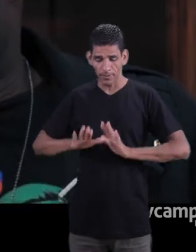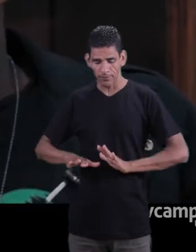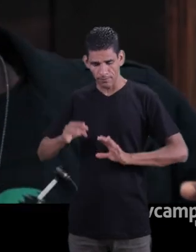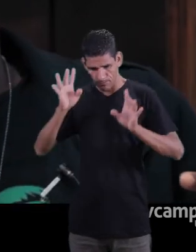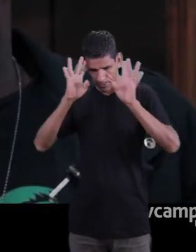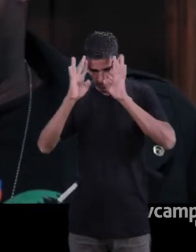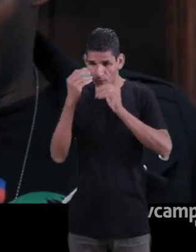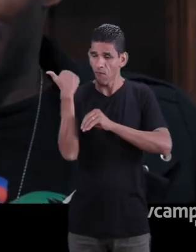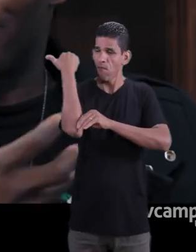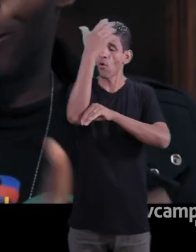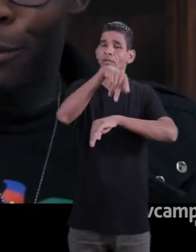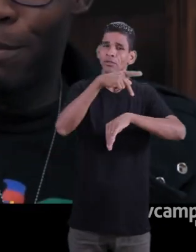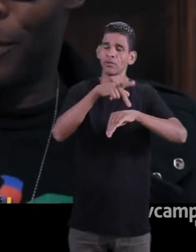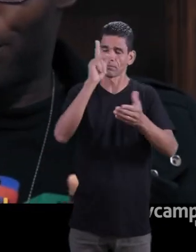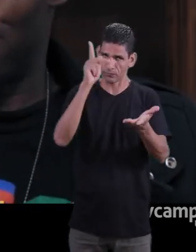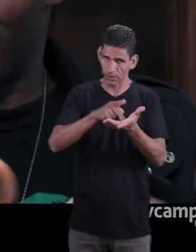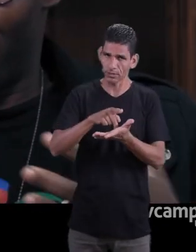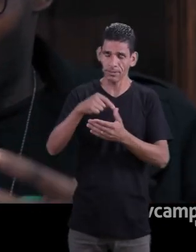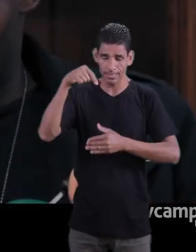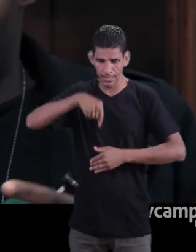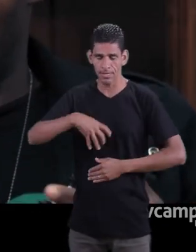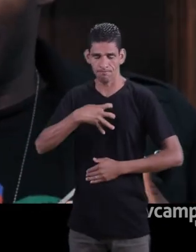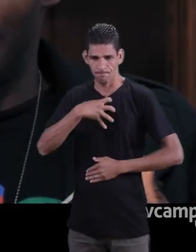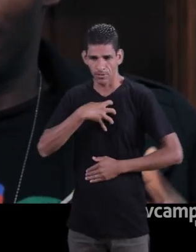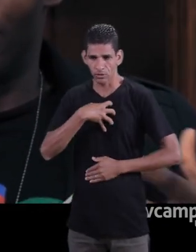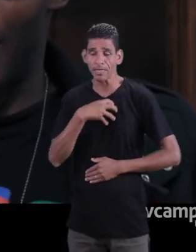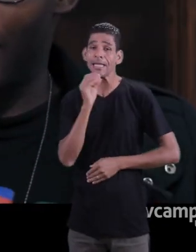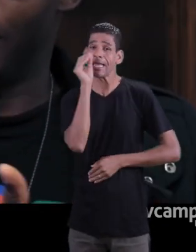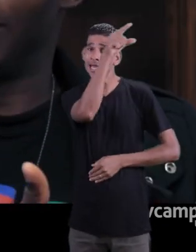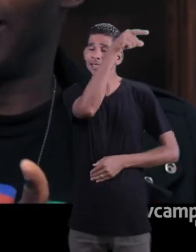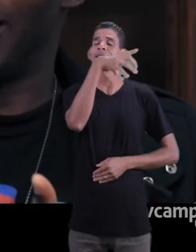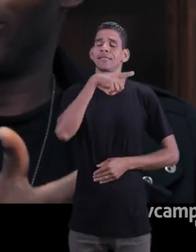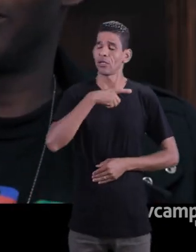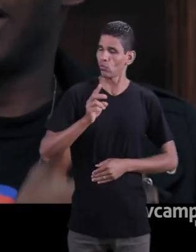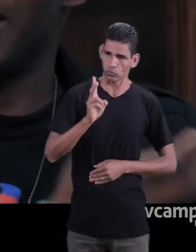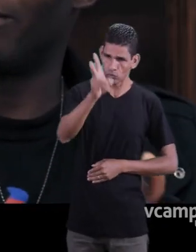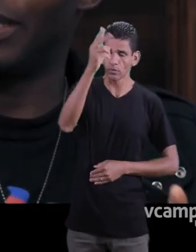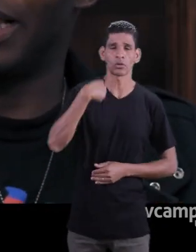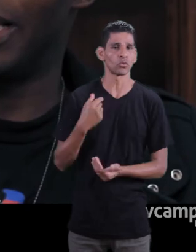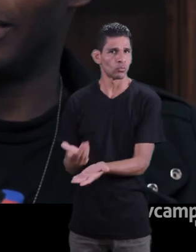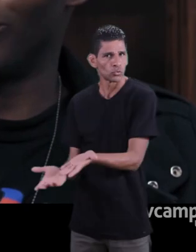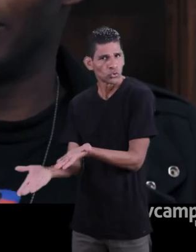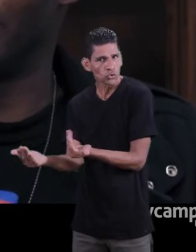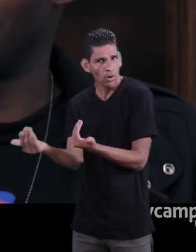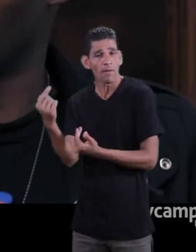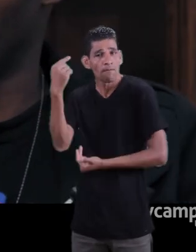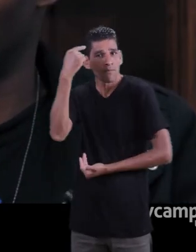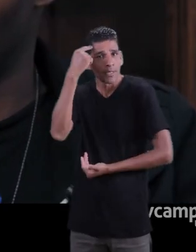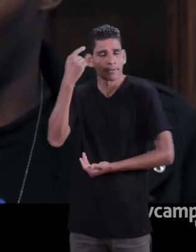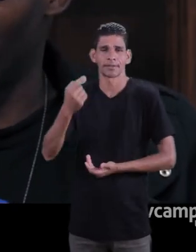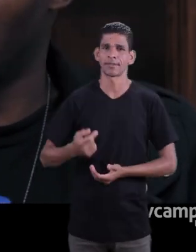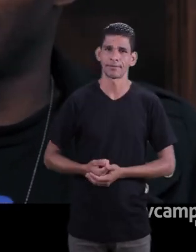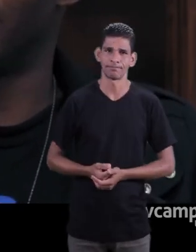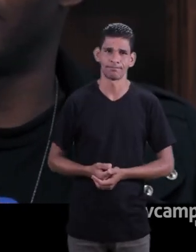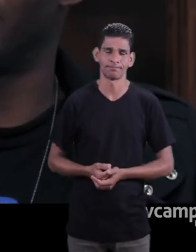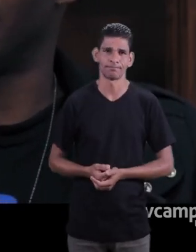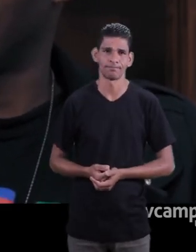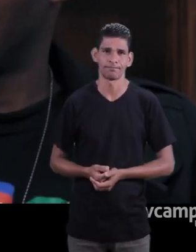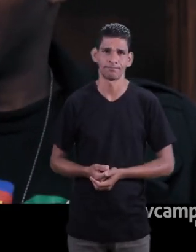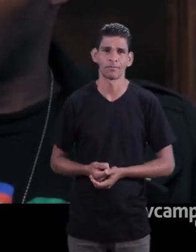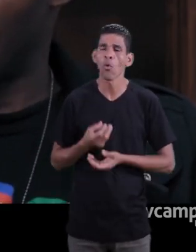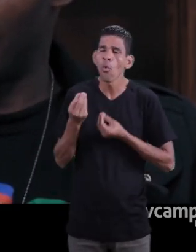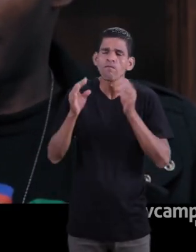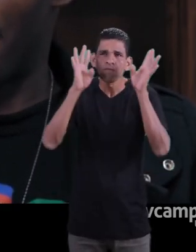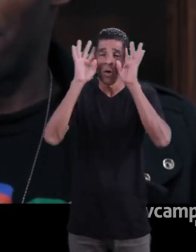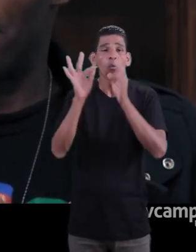O nosso corpo físico está por fora do Haiti, mas a nossa alma está lá. Então, gente, enquanto jovem, a gente